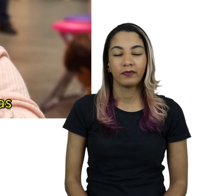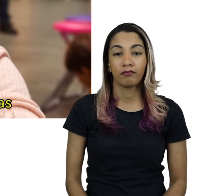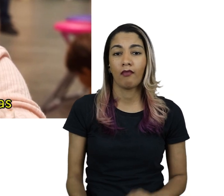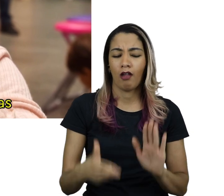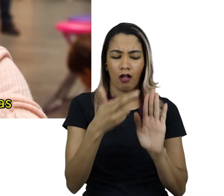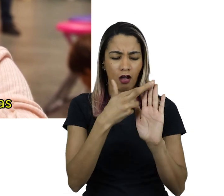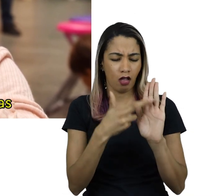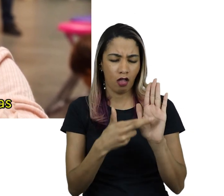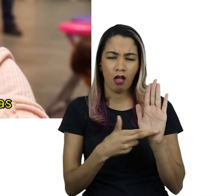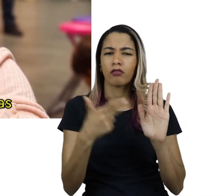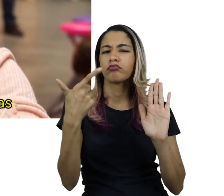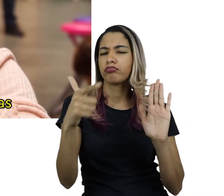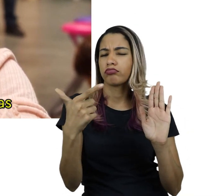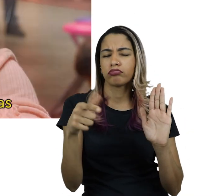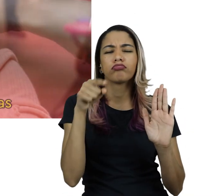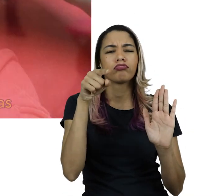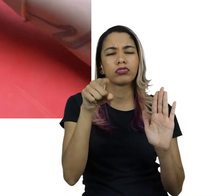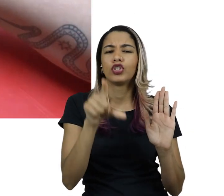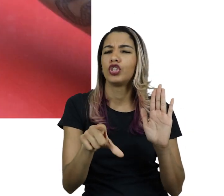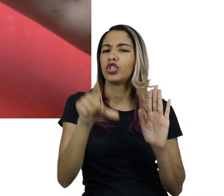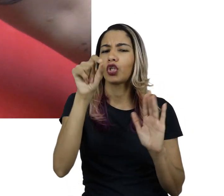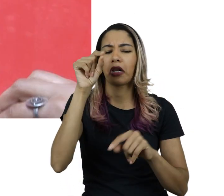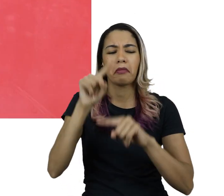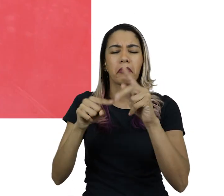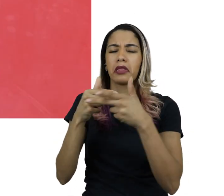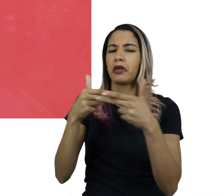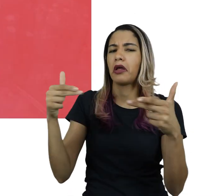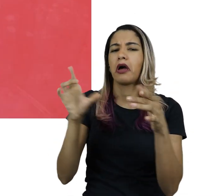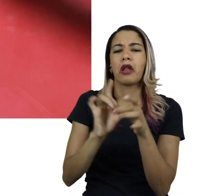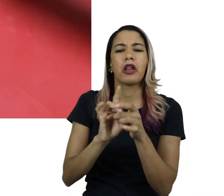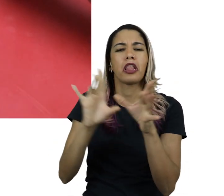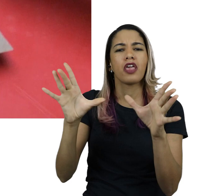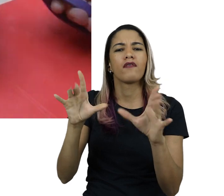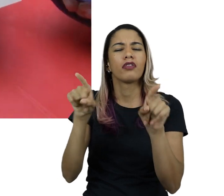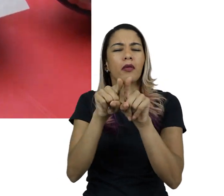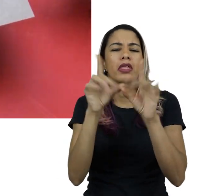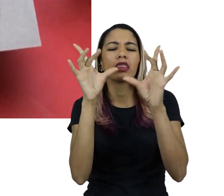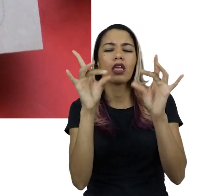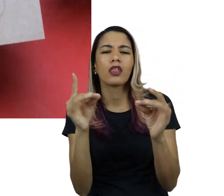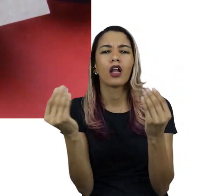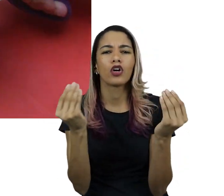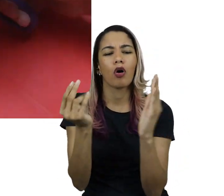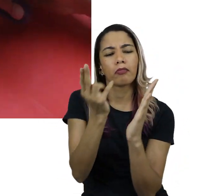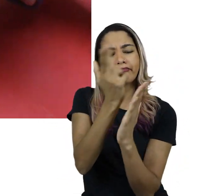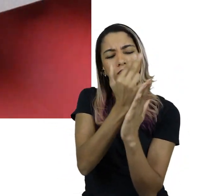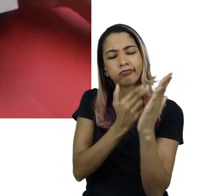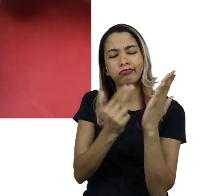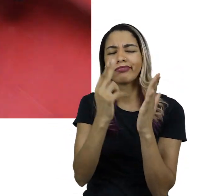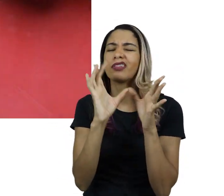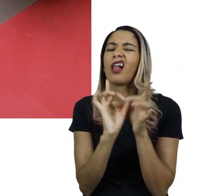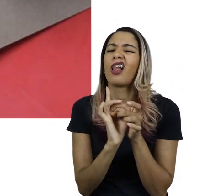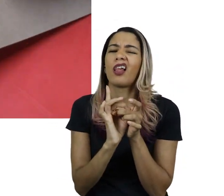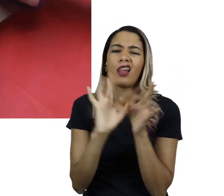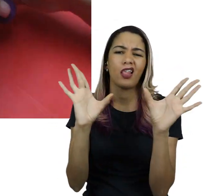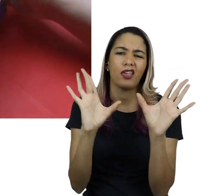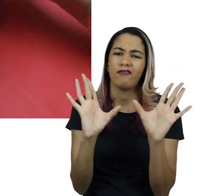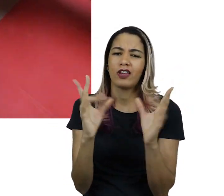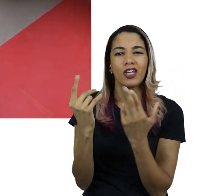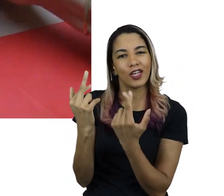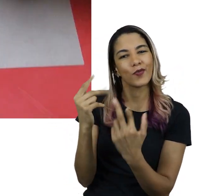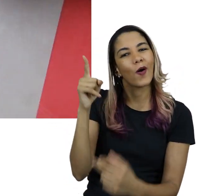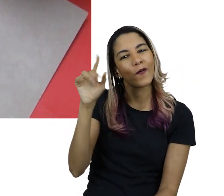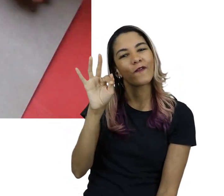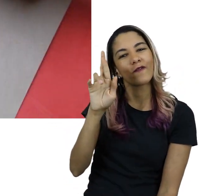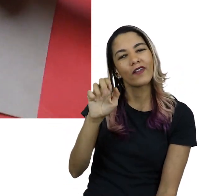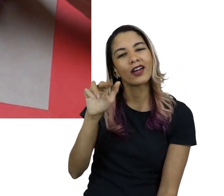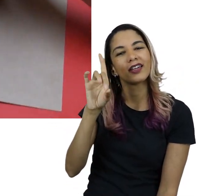Não há uma regra. Você pode escolher outros materiais e de qual maneira fará os detalhes desse rosto, como vimos